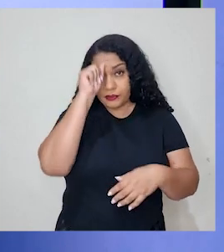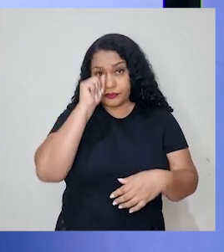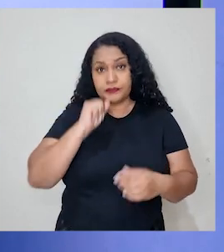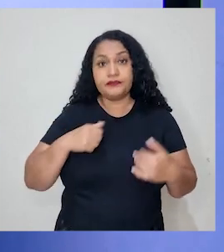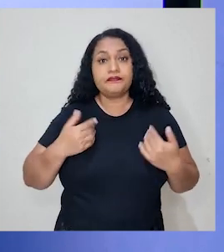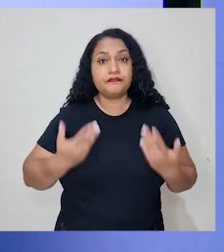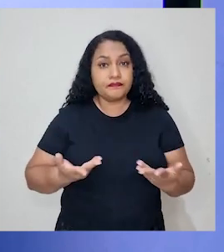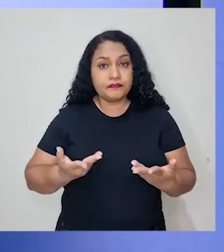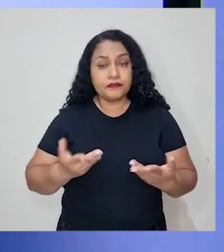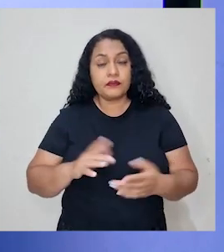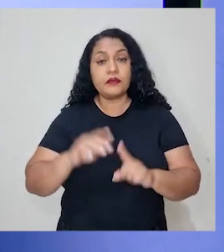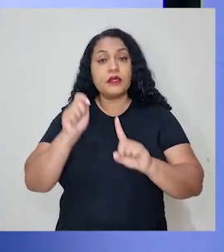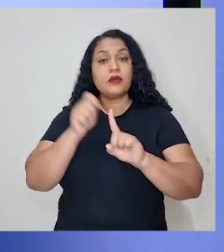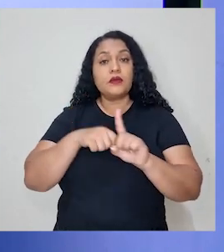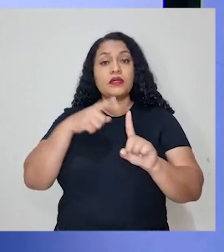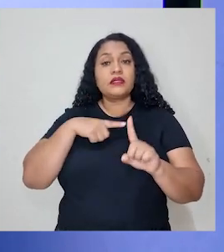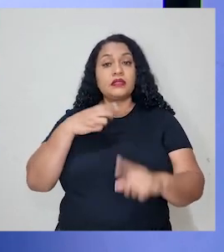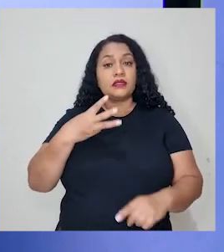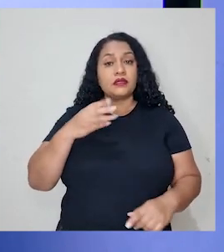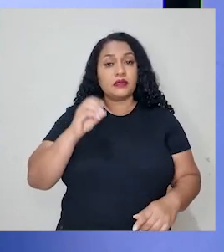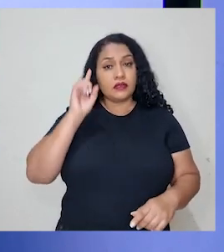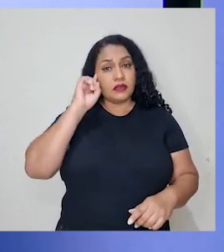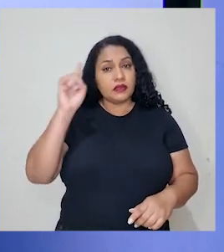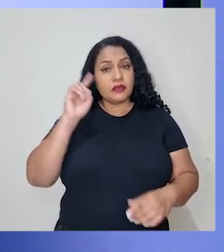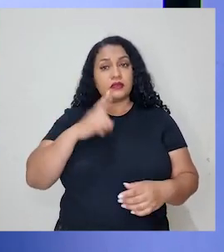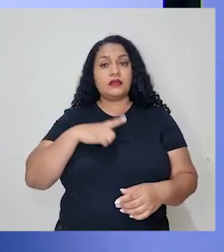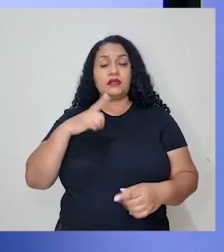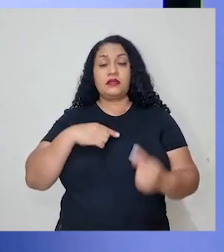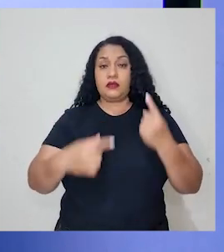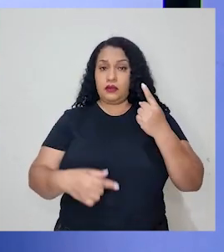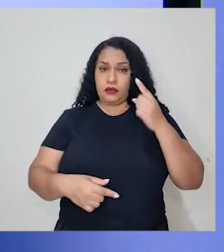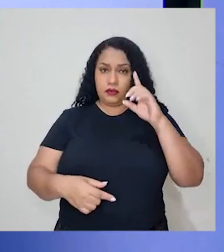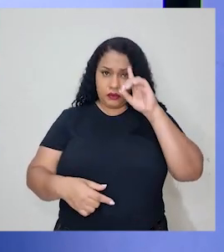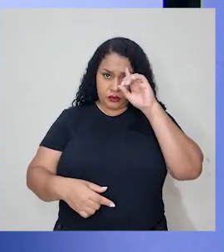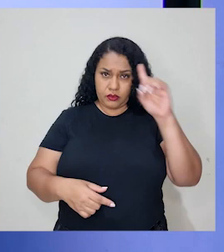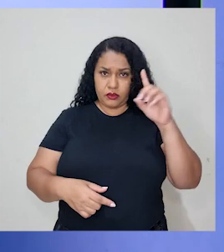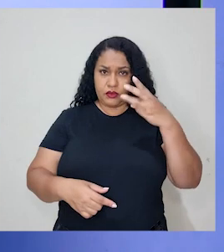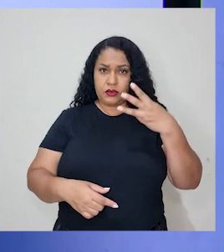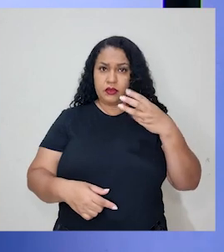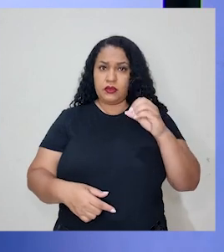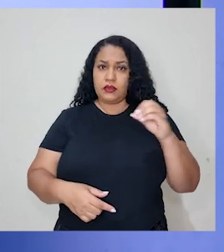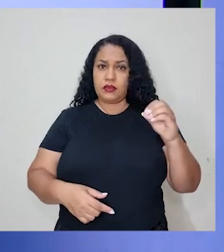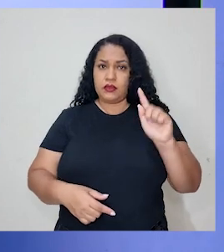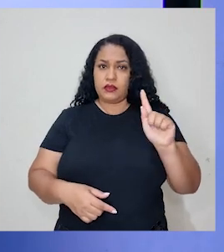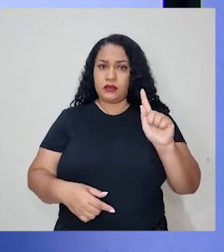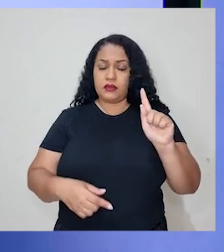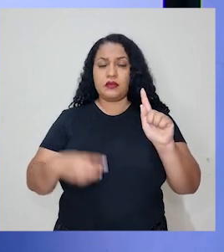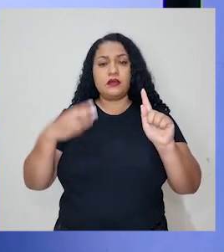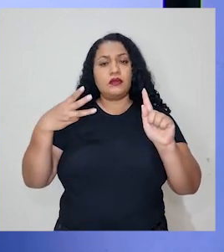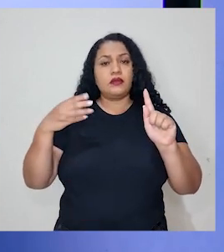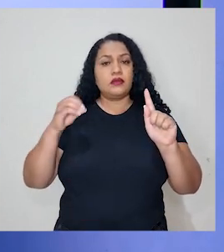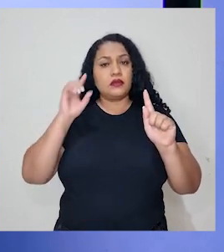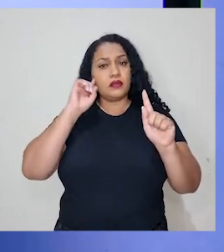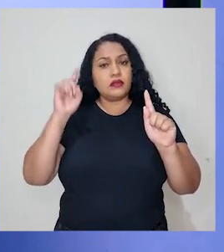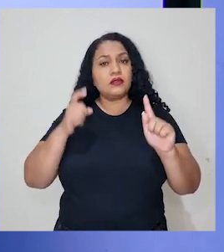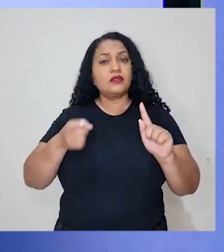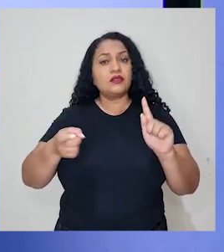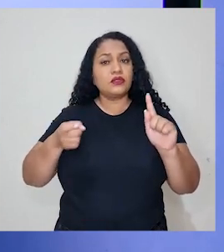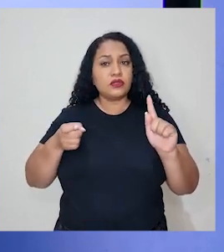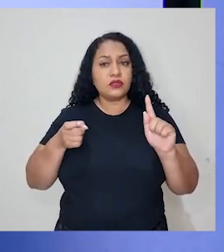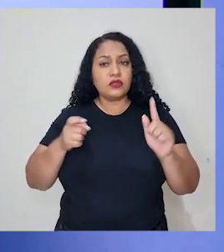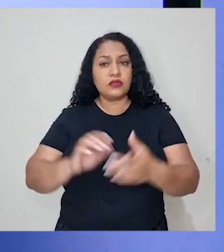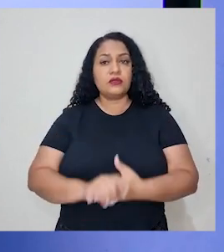considerando que o mês tenha 30 dias, então, nós temos um dia, está para 300 grãos, 30 dias está para x.